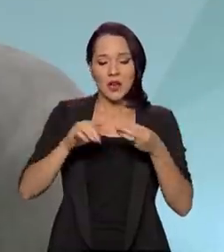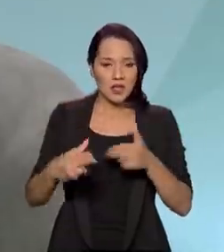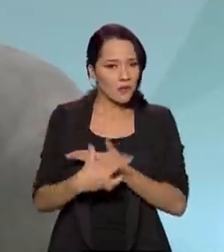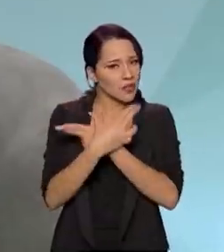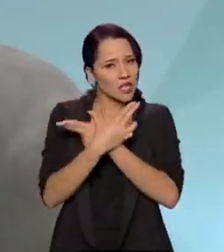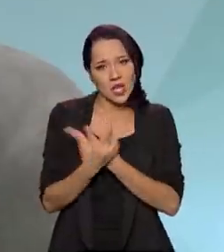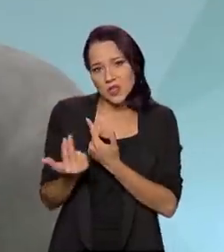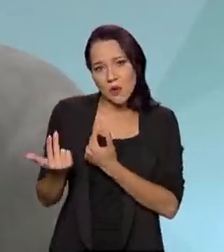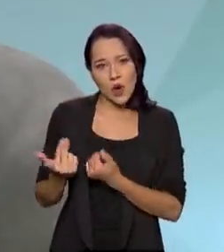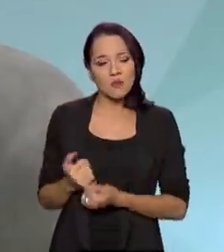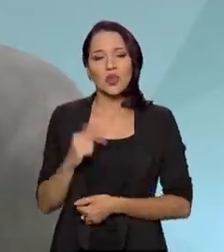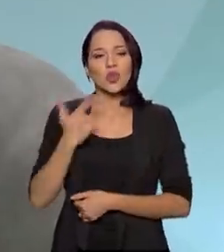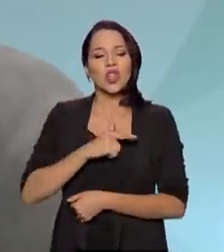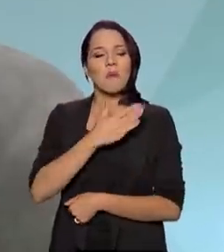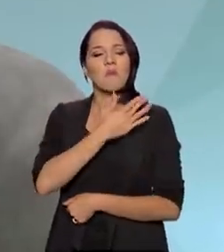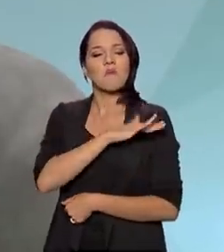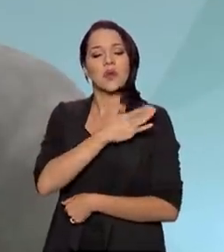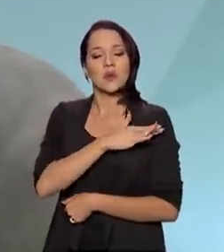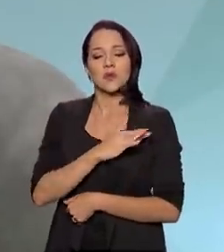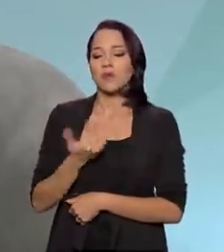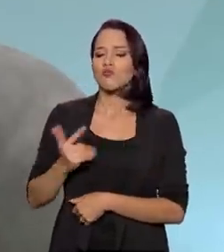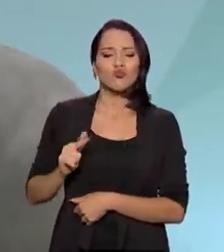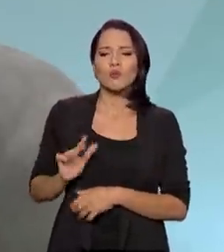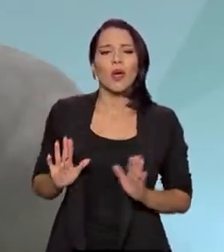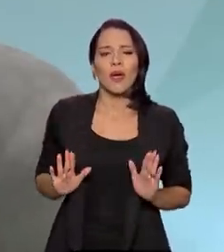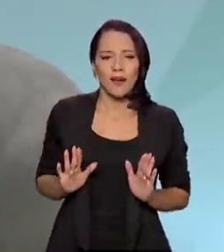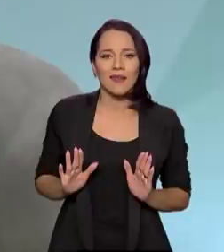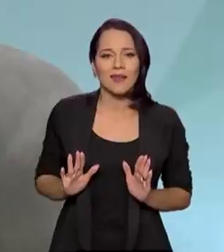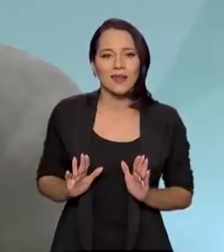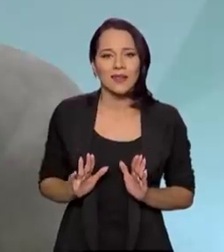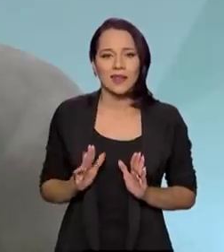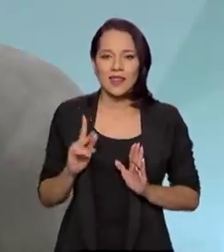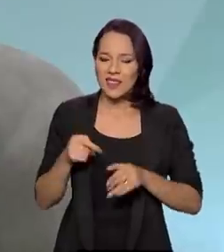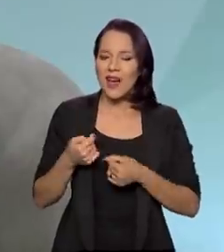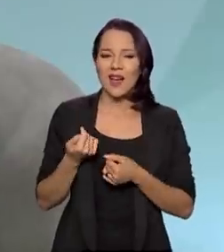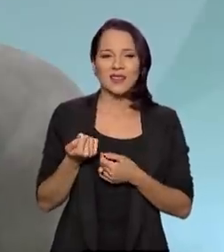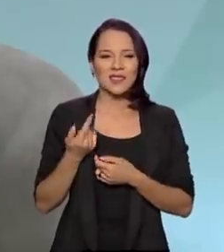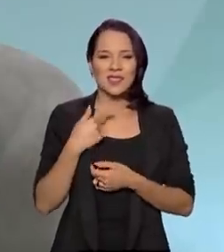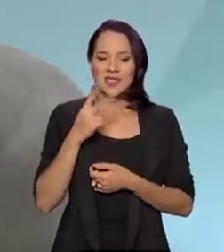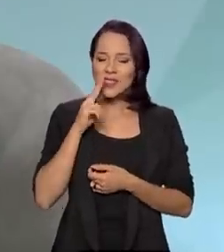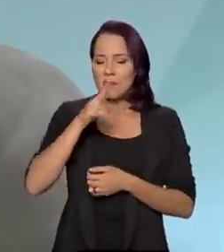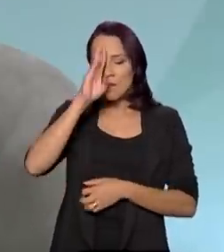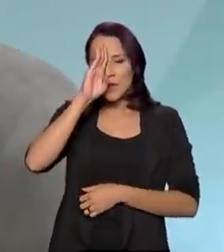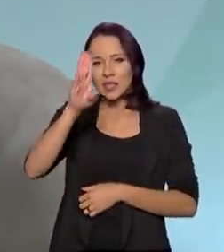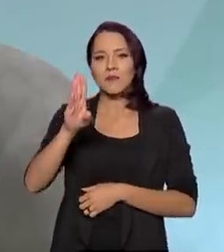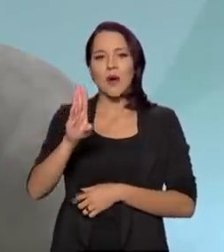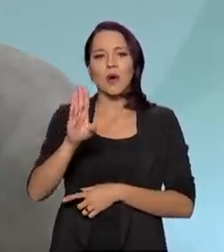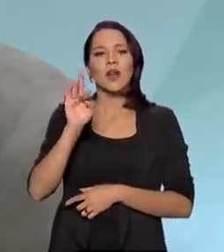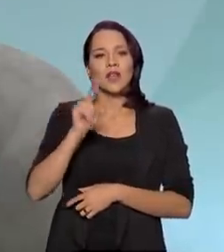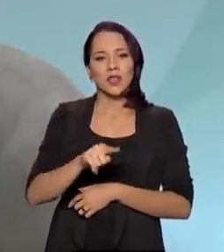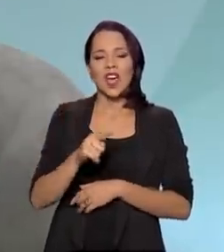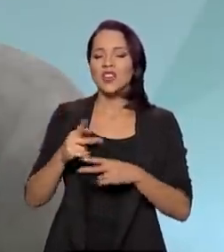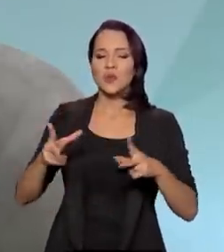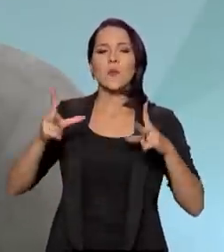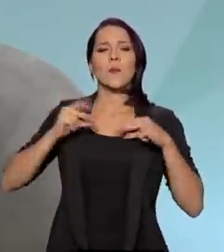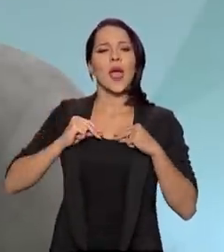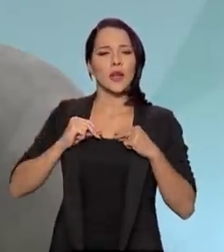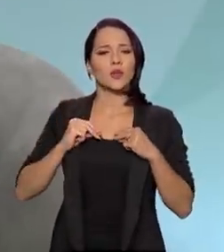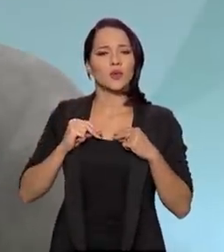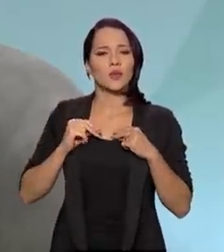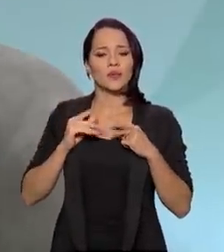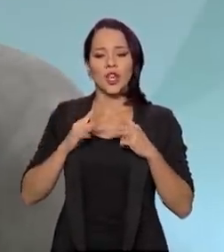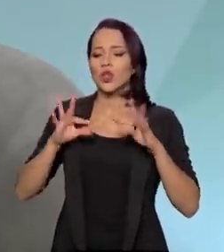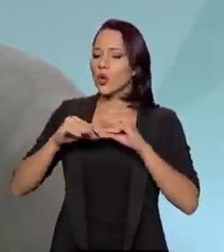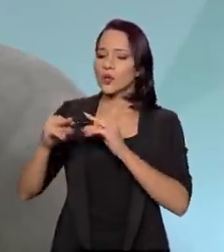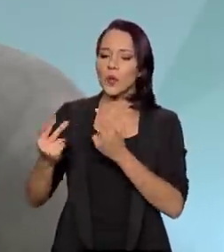existe nenhum preconceito que possa nos afastar desse princípio que é meritocracia e